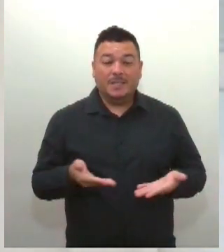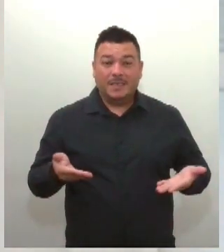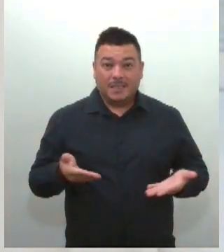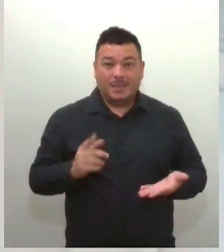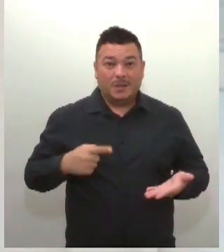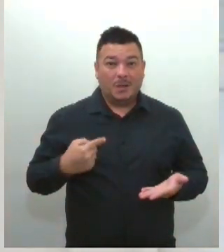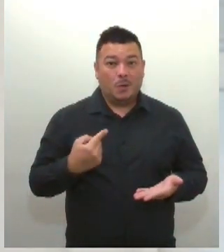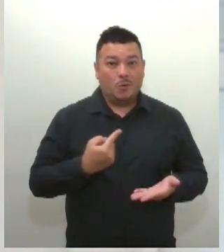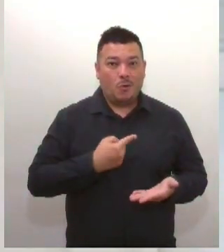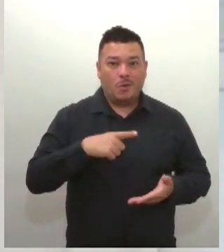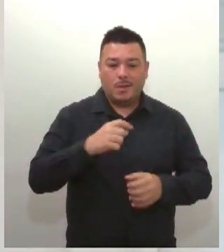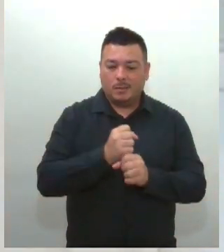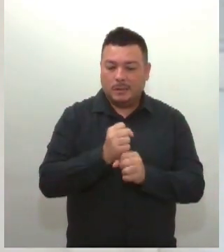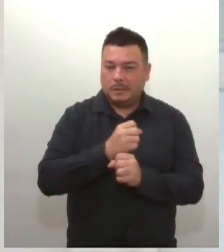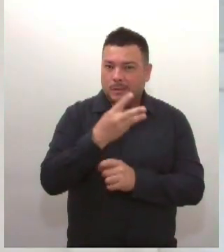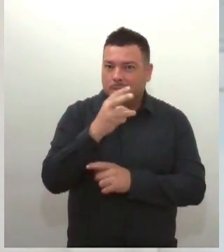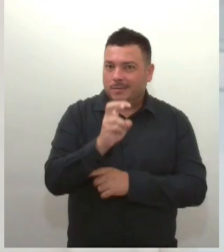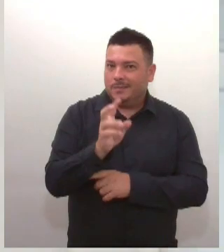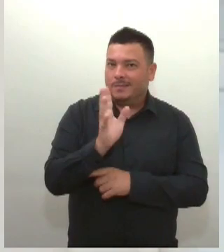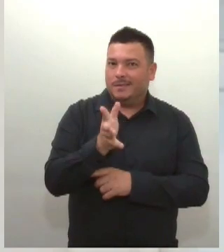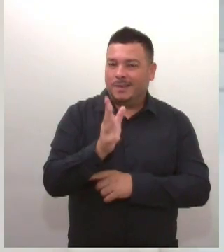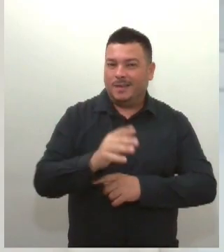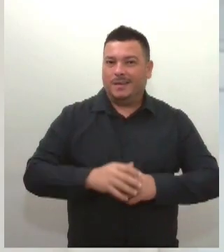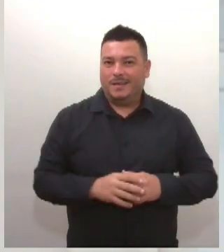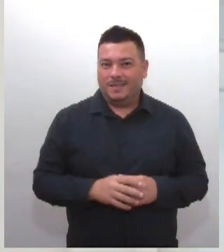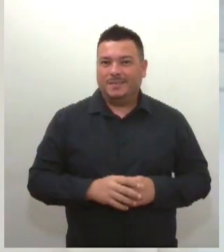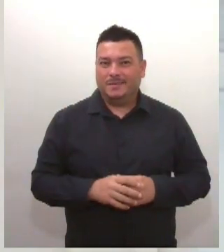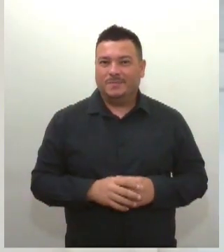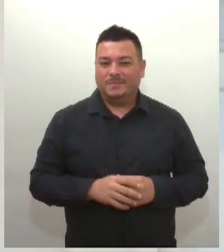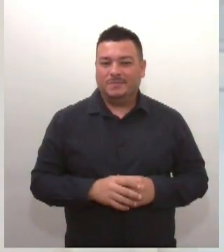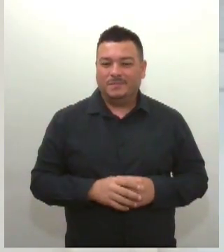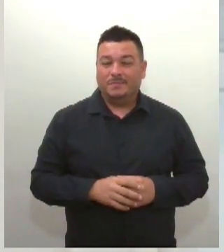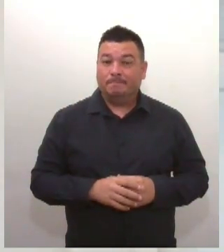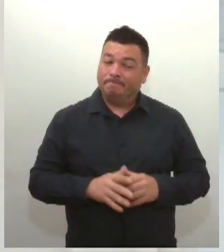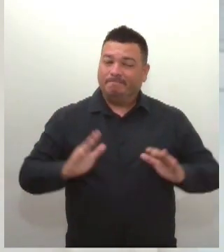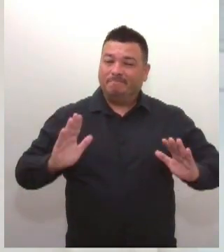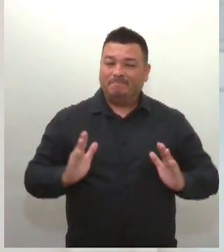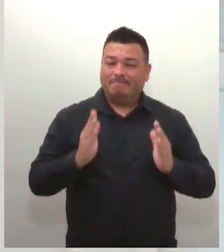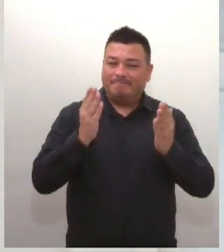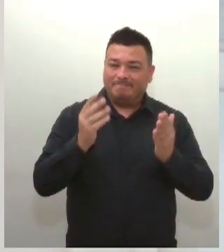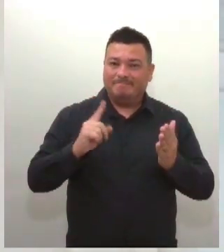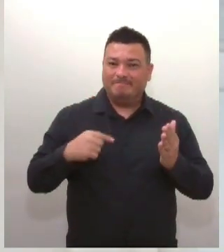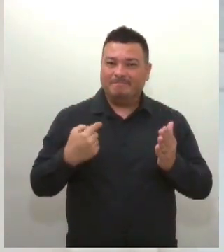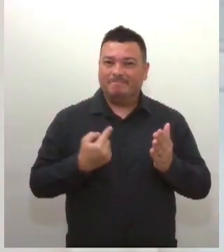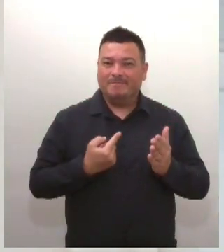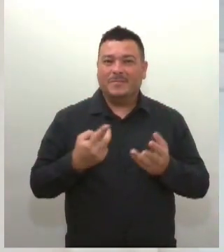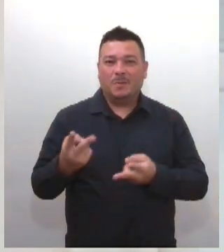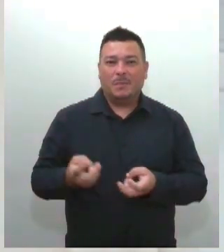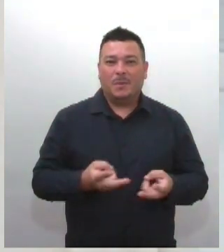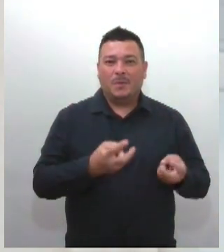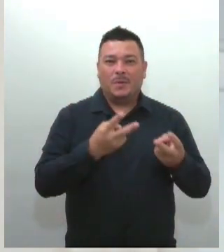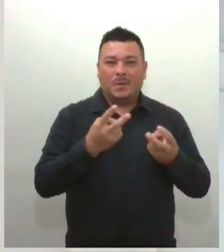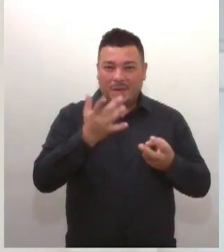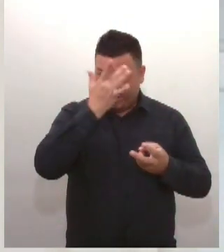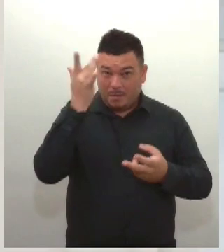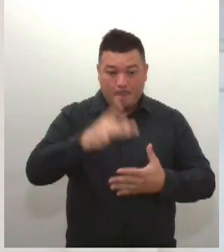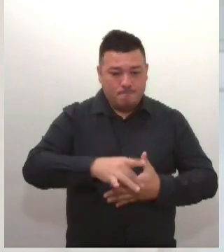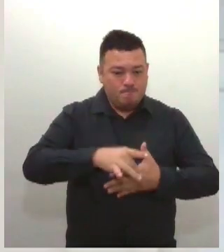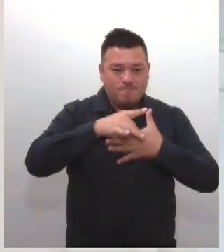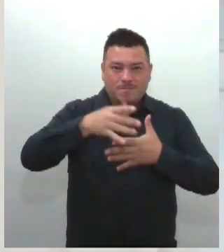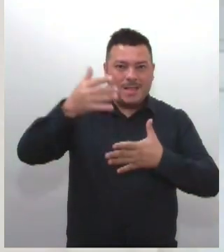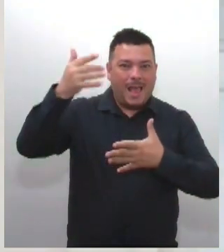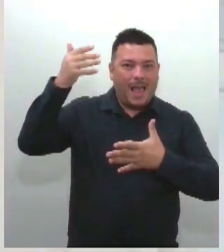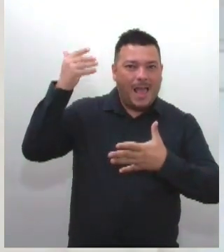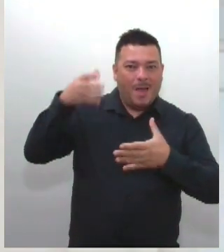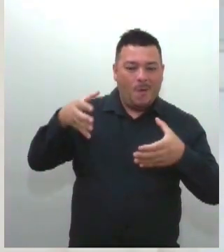anos. E, em comemoração a isso, estão vindo os pioneiros que formaram as primeiras turmas